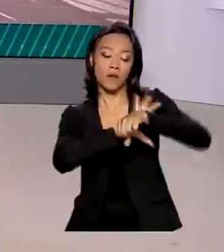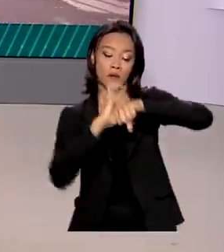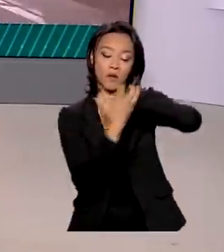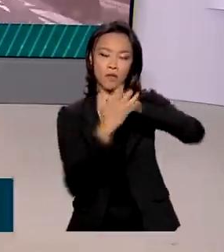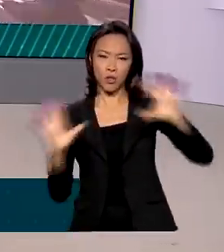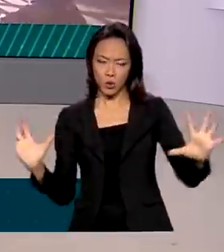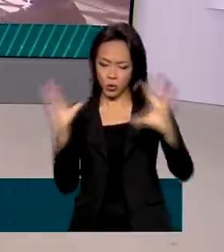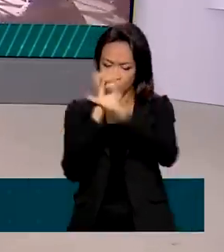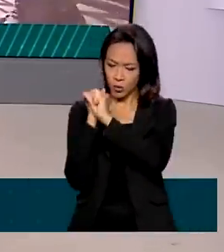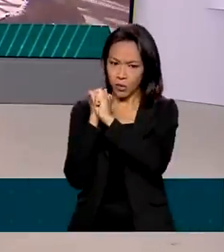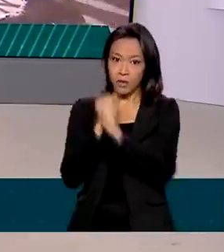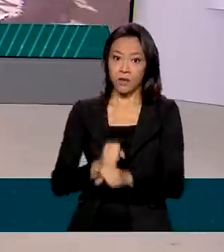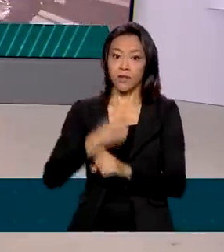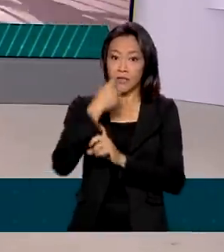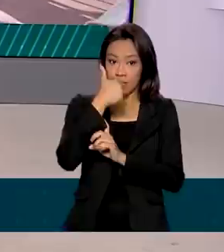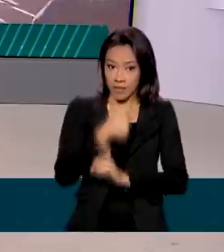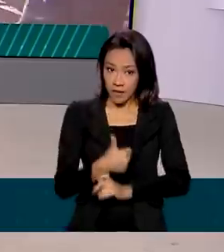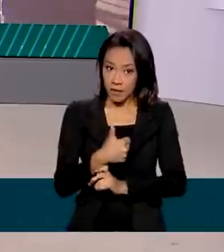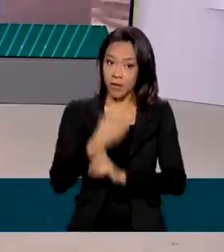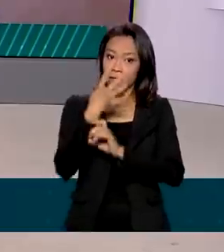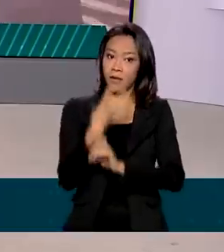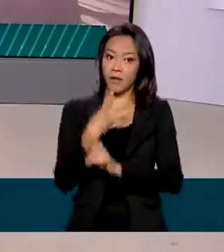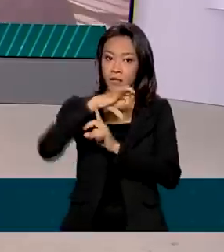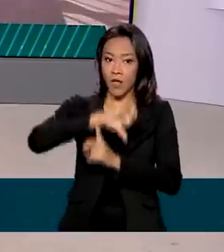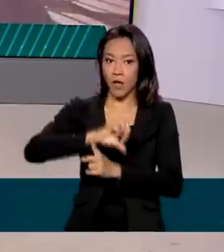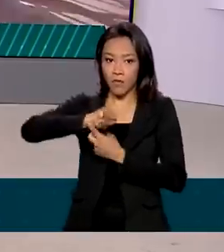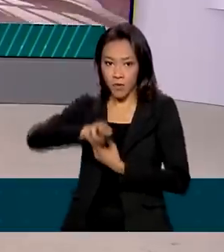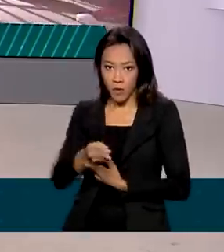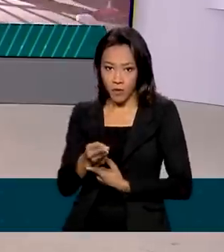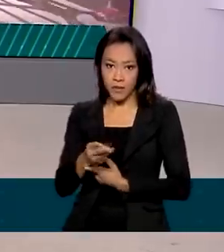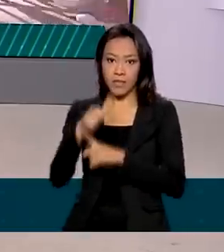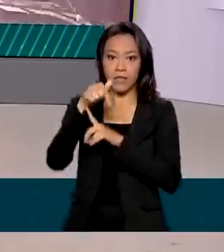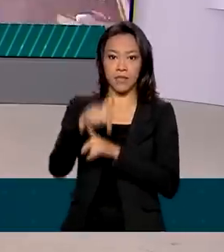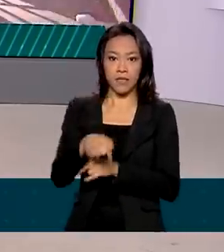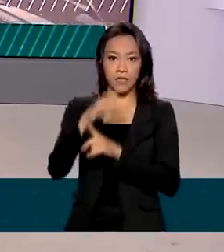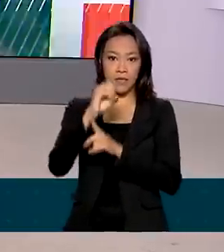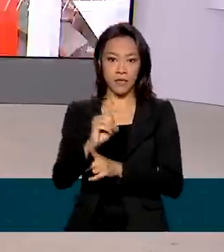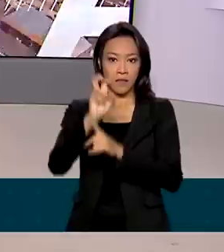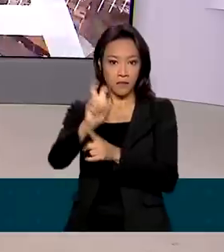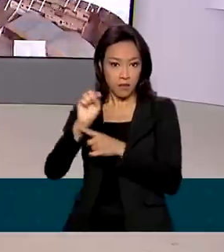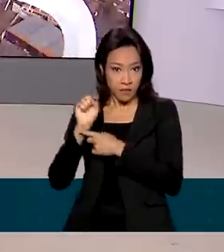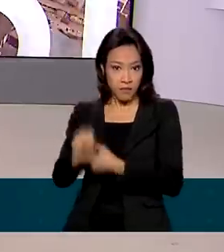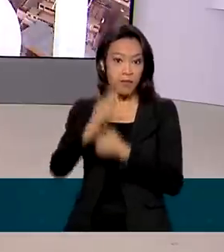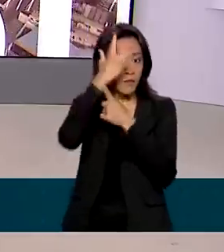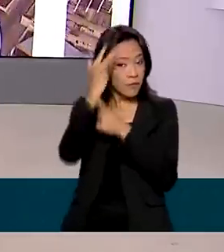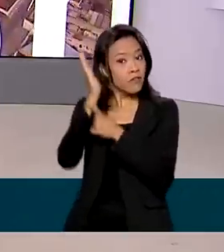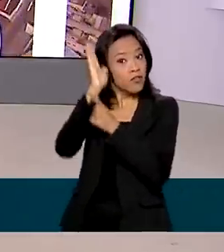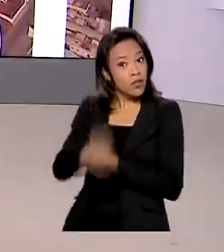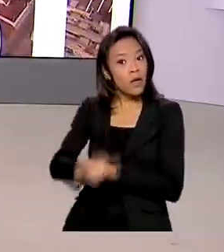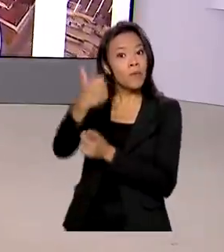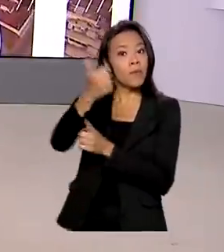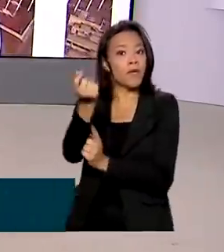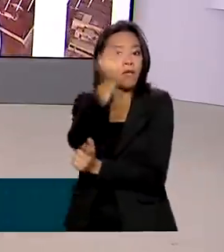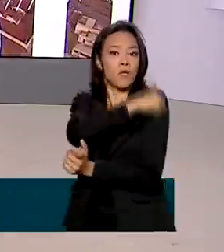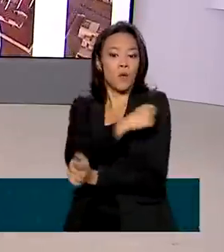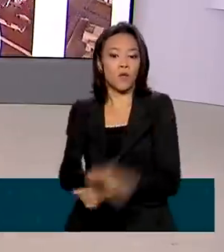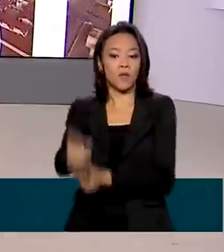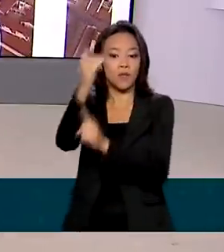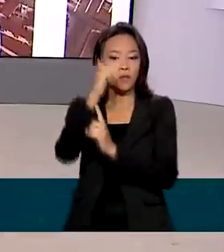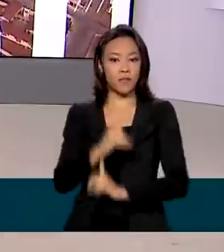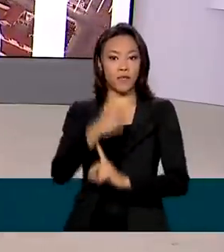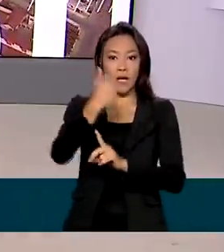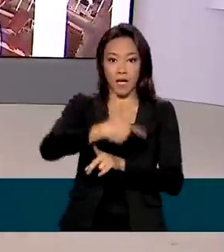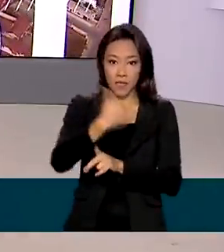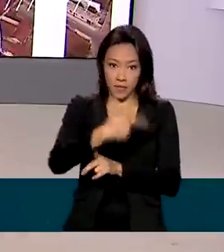total, 149 milhões, 705 mil pessoas tomaram a primeira dose. O número de brasileiros que tomaram a